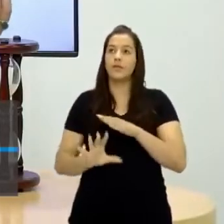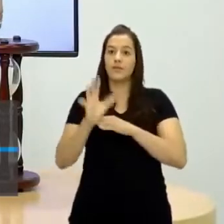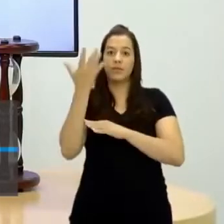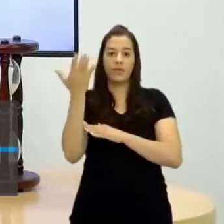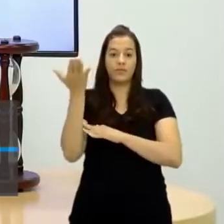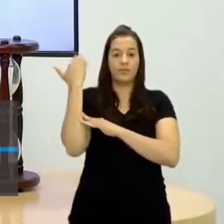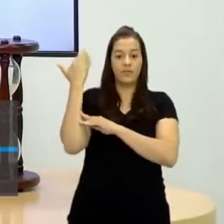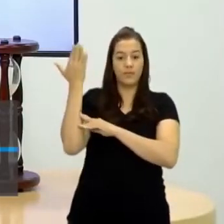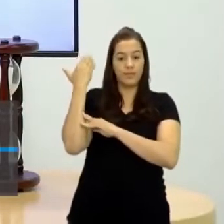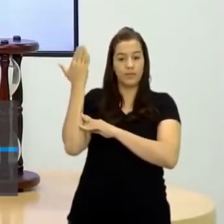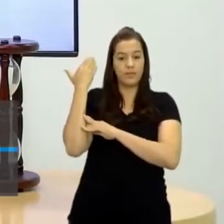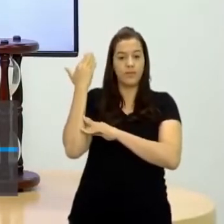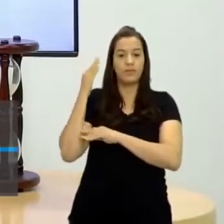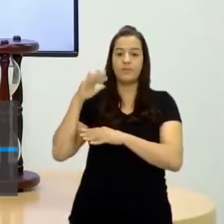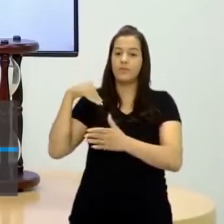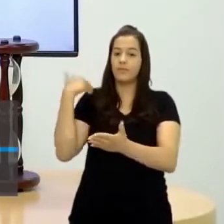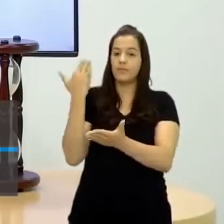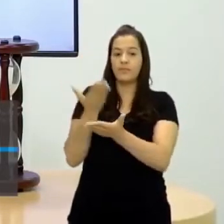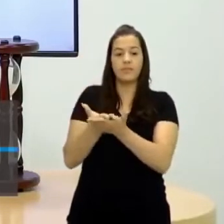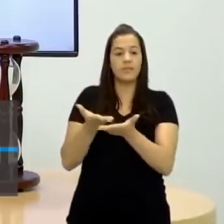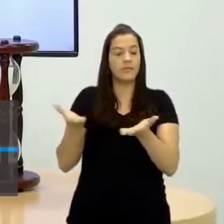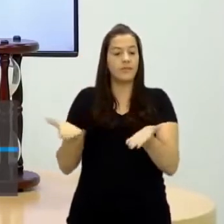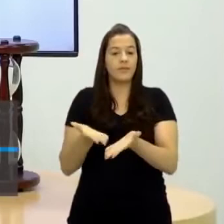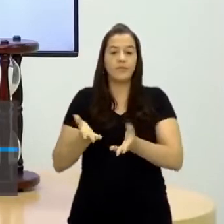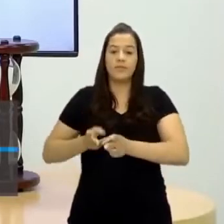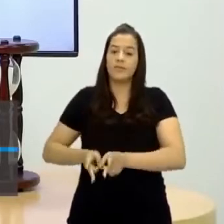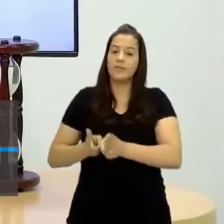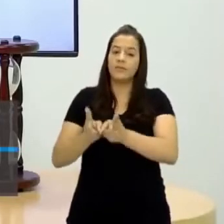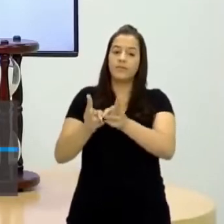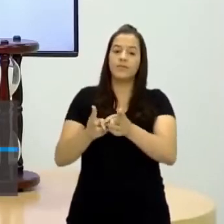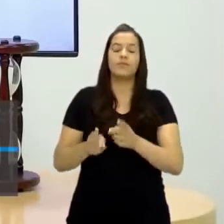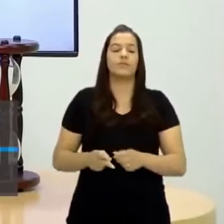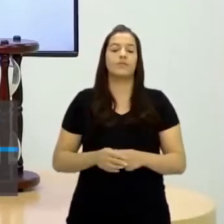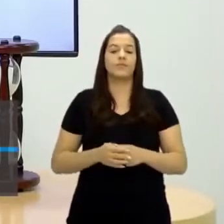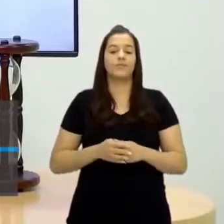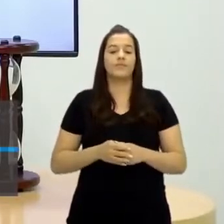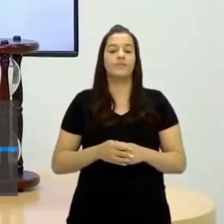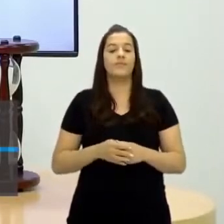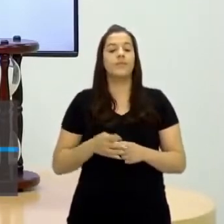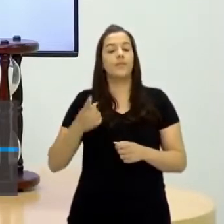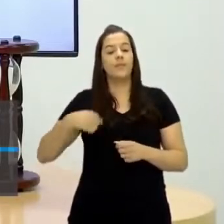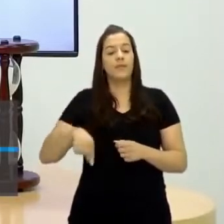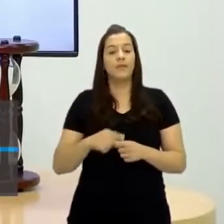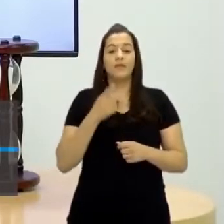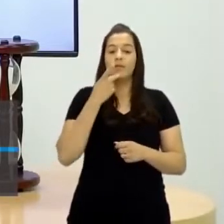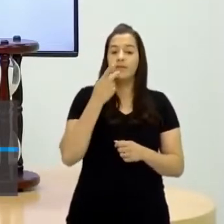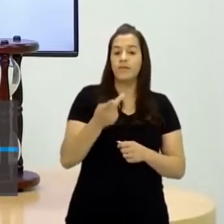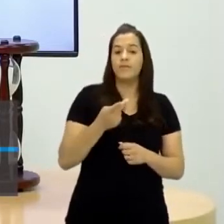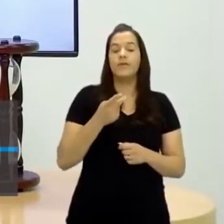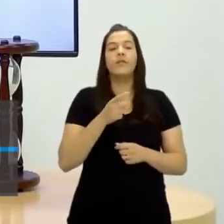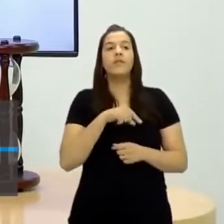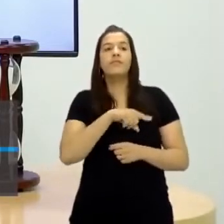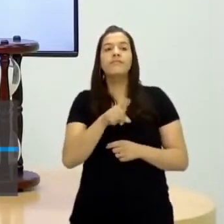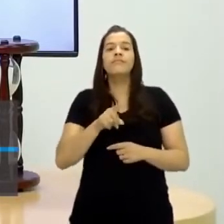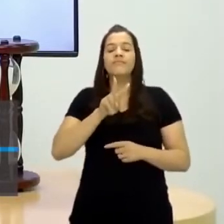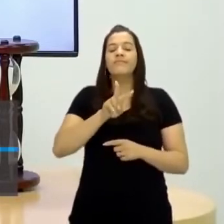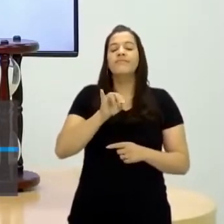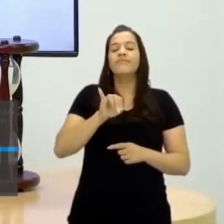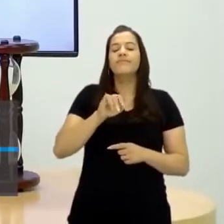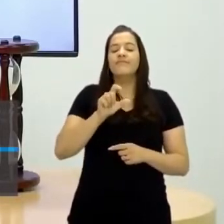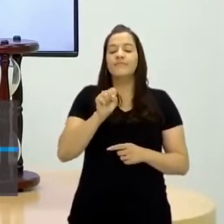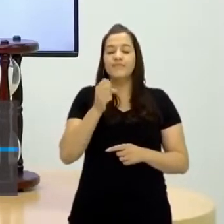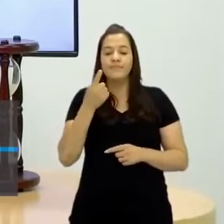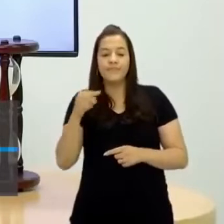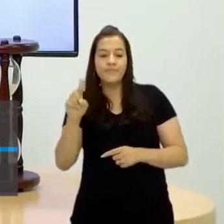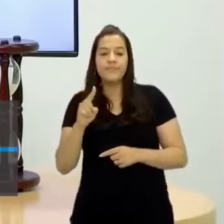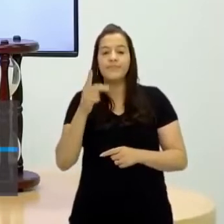mas ela tem sempre permanências, né? Tem aquelas permanências da história e hoje a gente continua chamando de vilão pessoas que